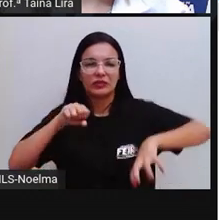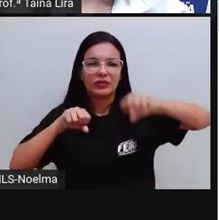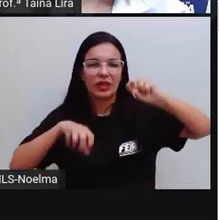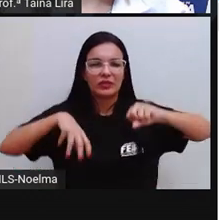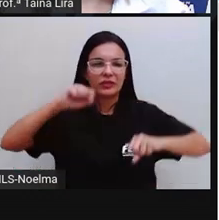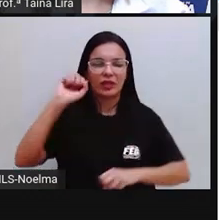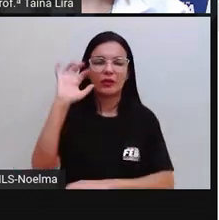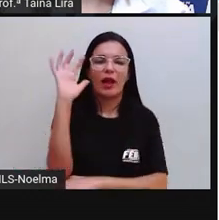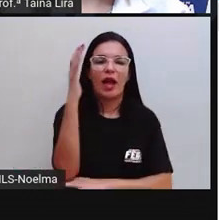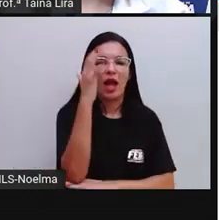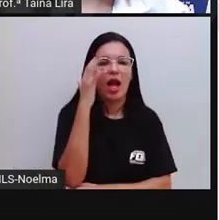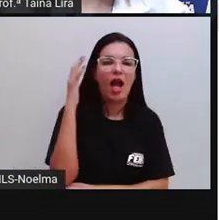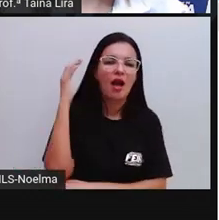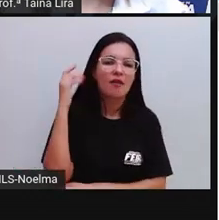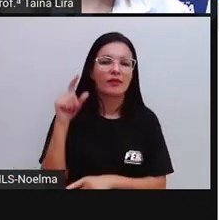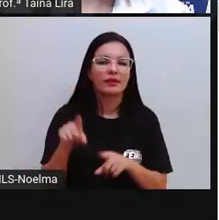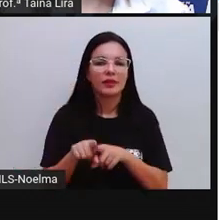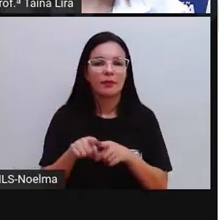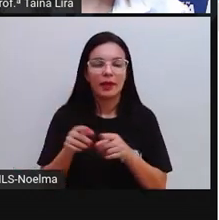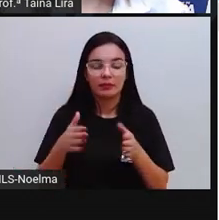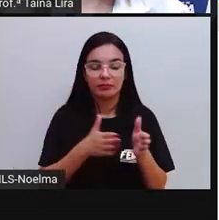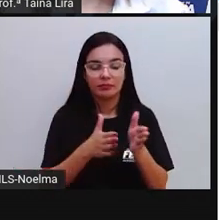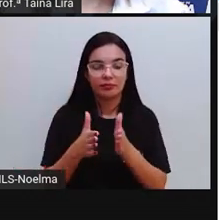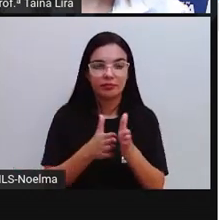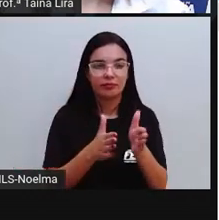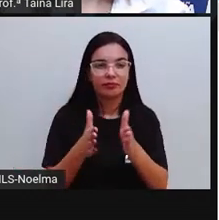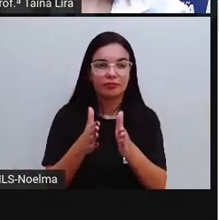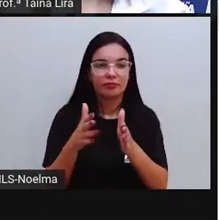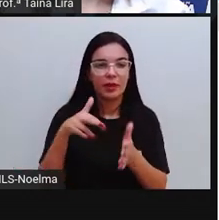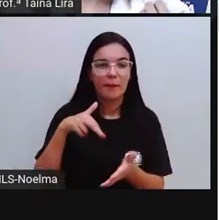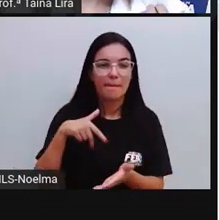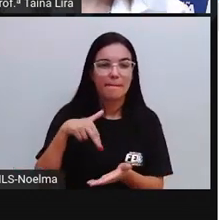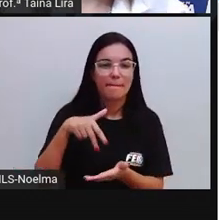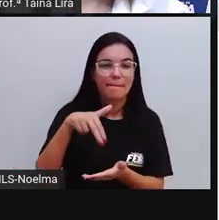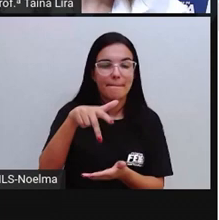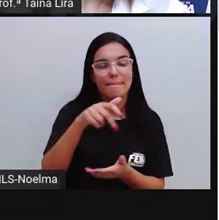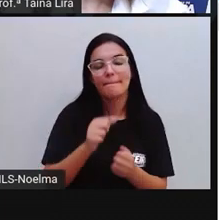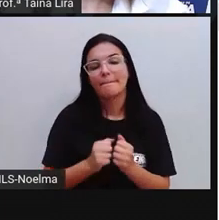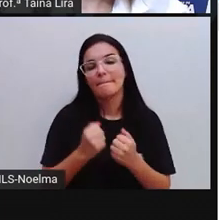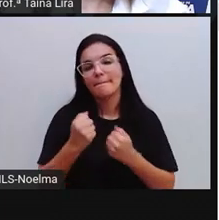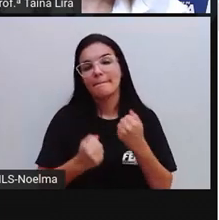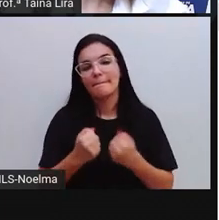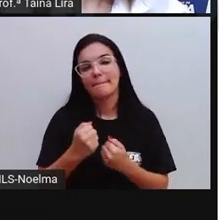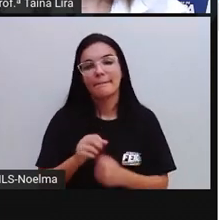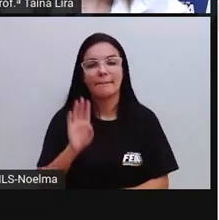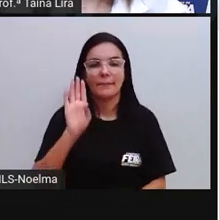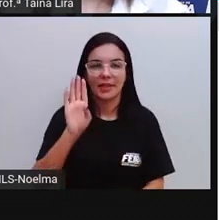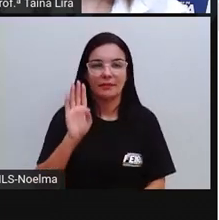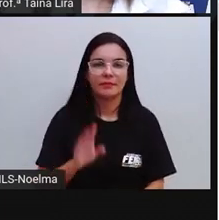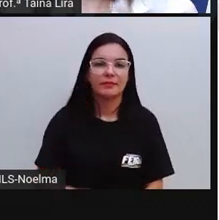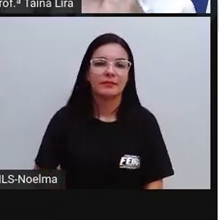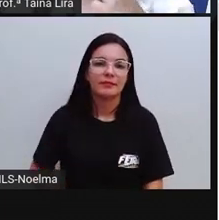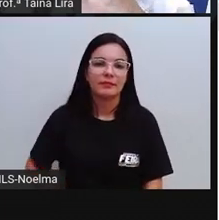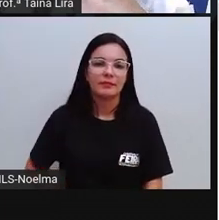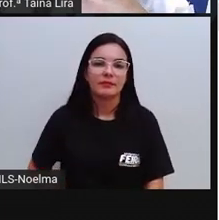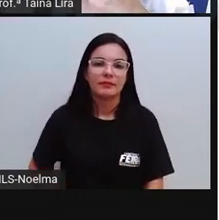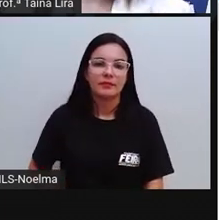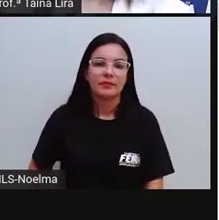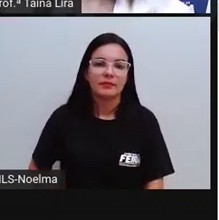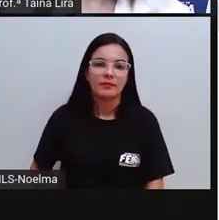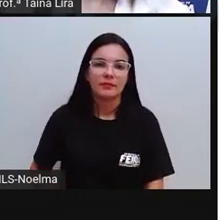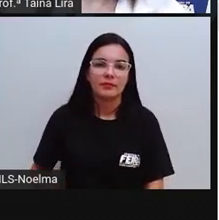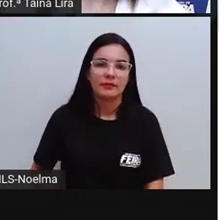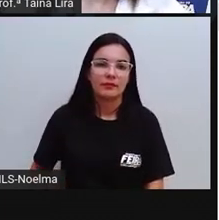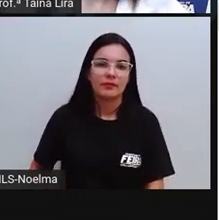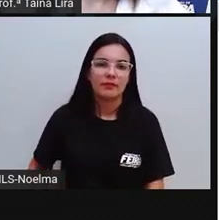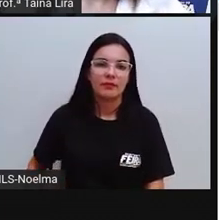cobertura vegetal, já abriu até uma estrada ali, né, de terra. Então, ó, é a letra B, que teve uma paisagem modificada.